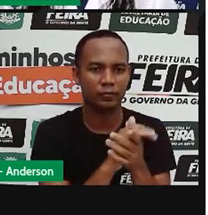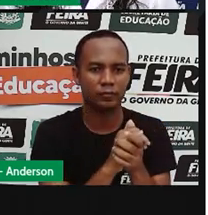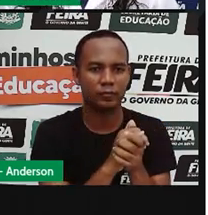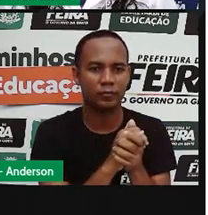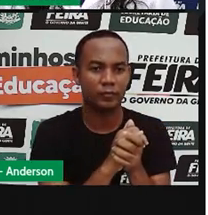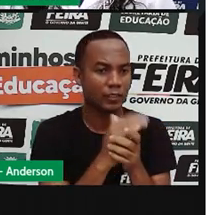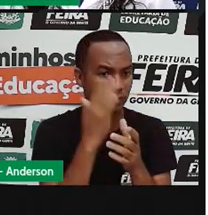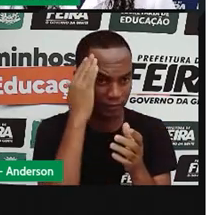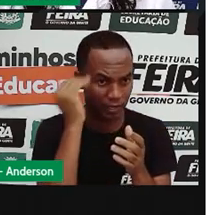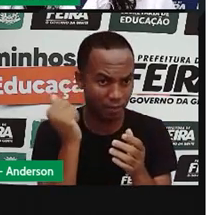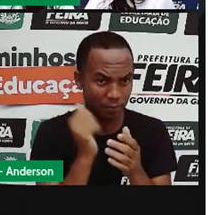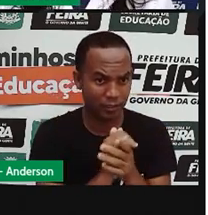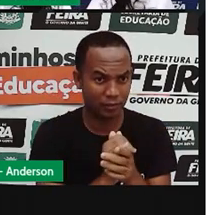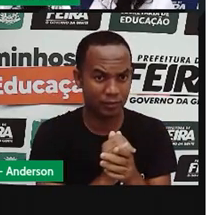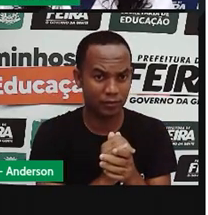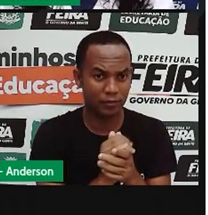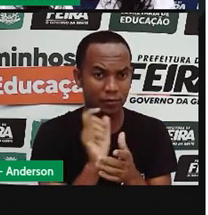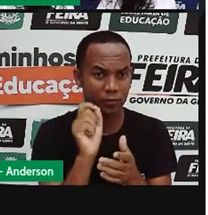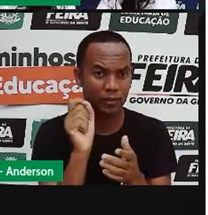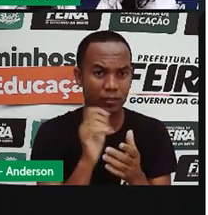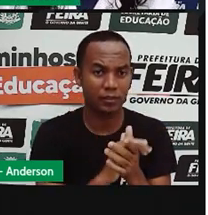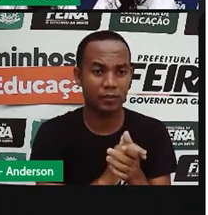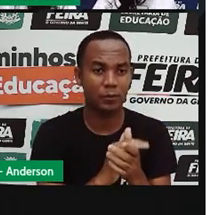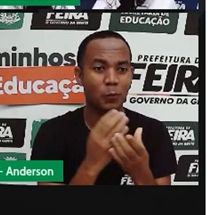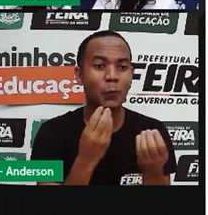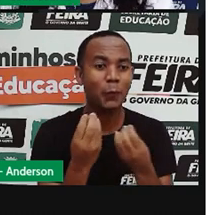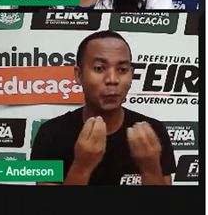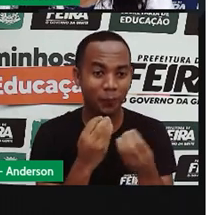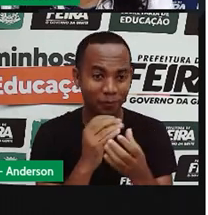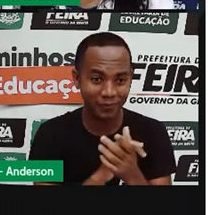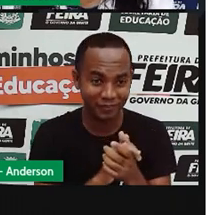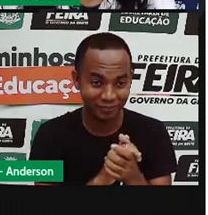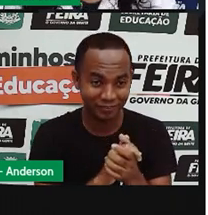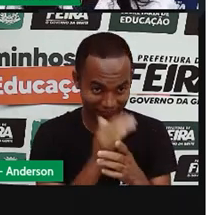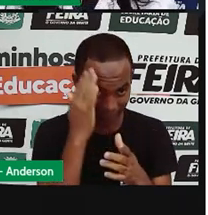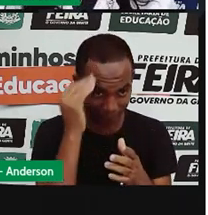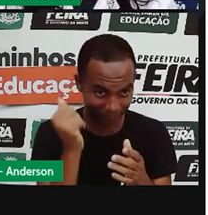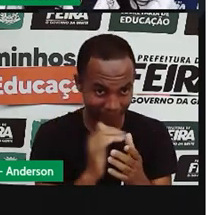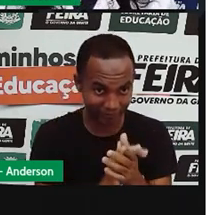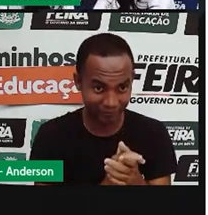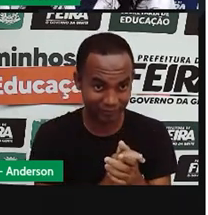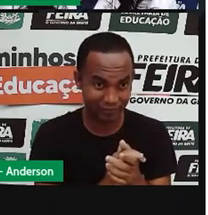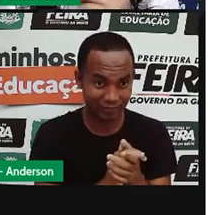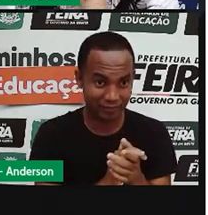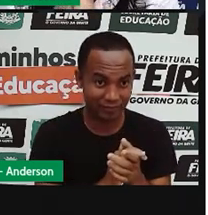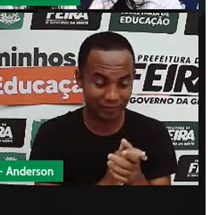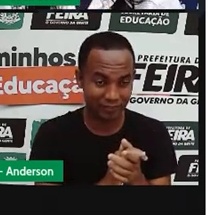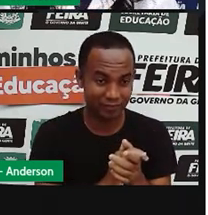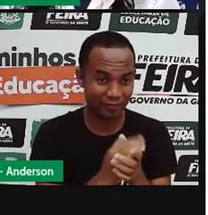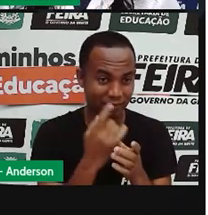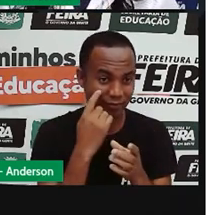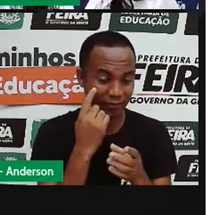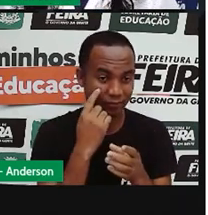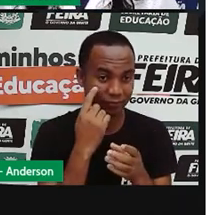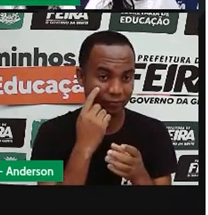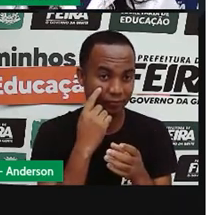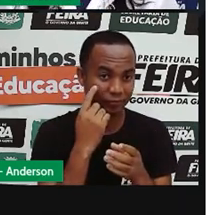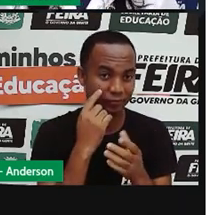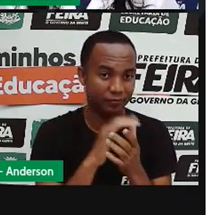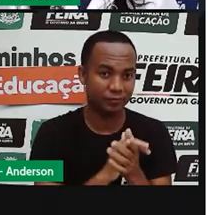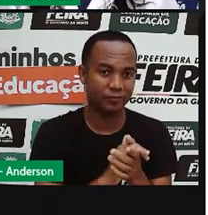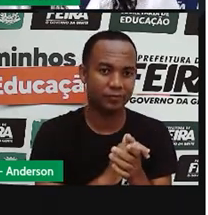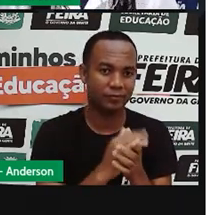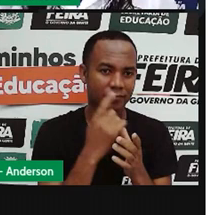Você não sabe? Ah, eu não acredito. Você não sabe o que são as sombras? Ha, ha.